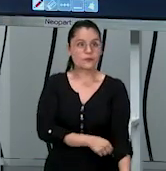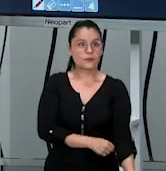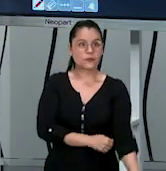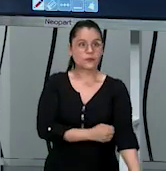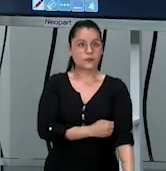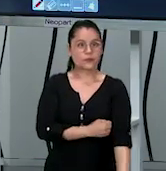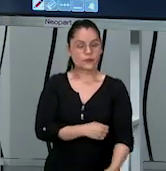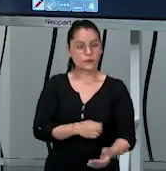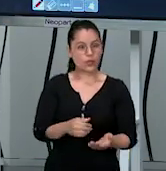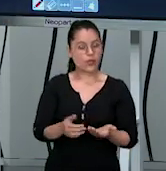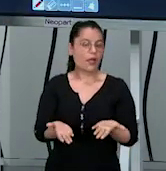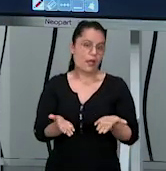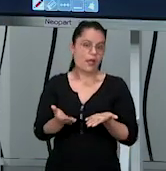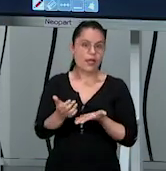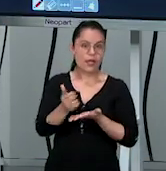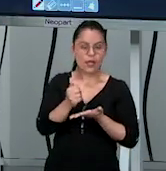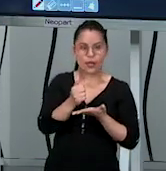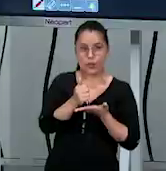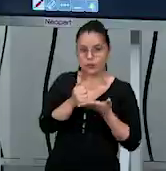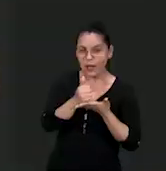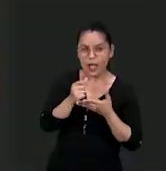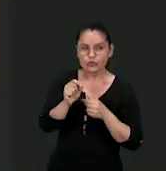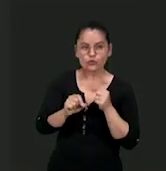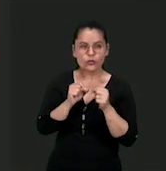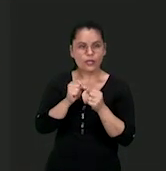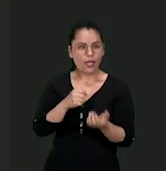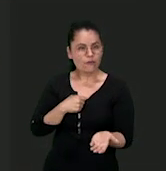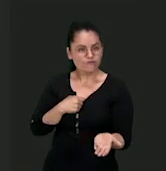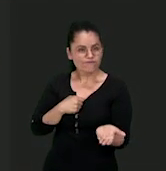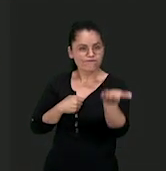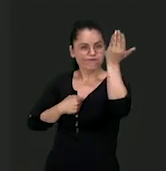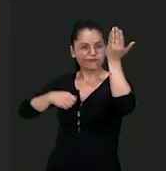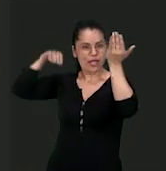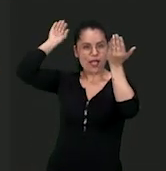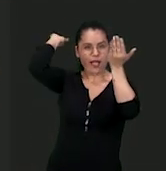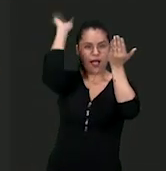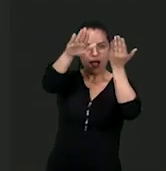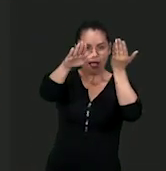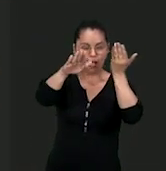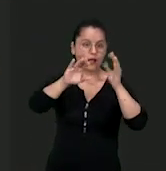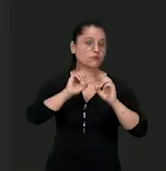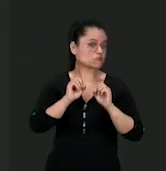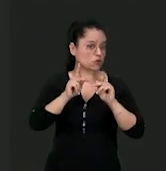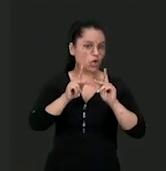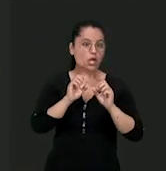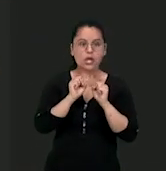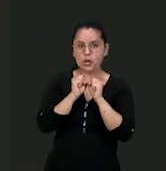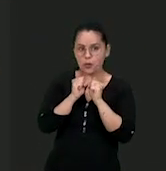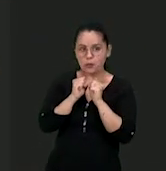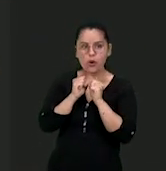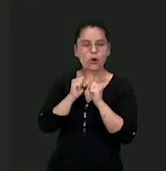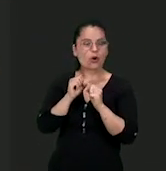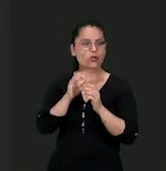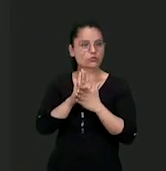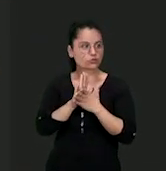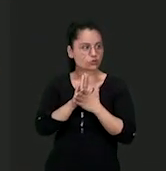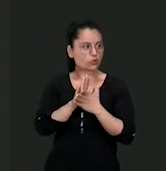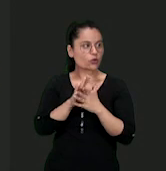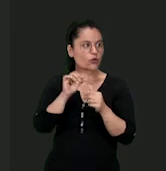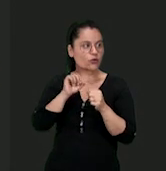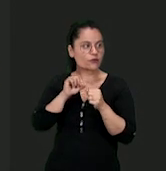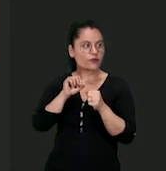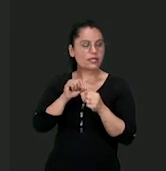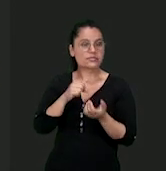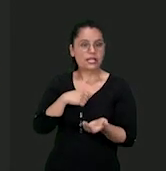mas basicão. O saque, que nada mais é do que colocar a bola em jogo. Eu posso fazer um saque tanto por cima,